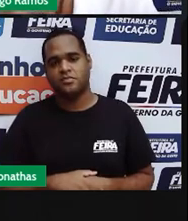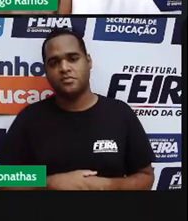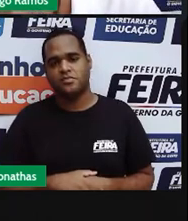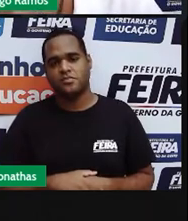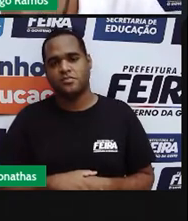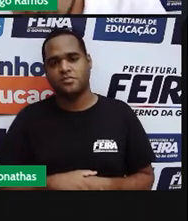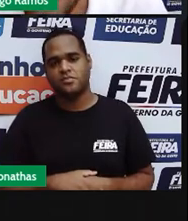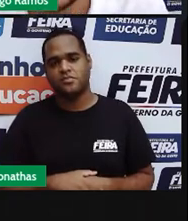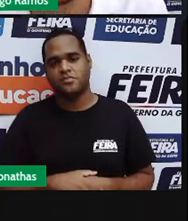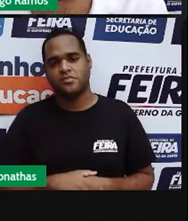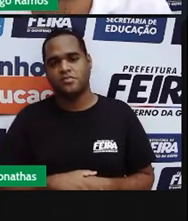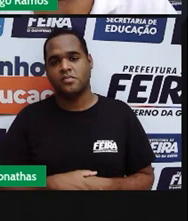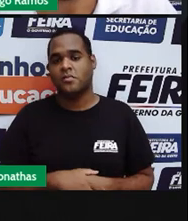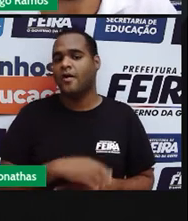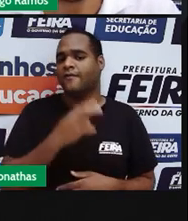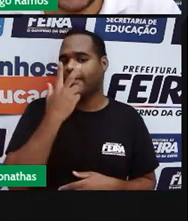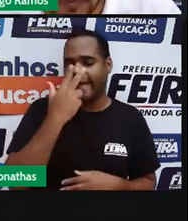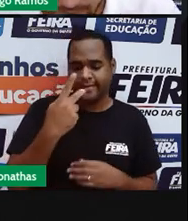Menos 4